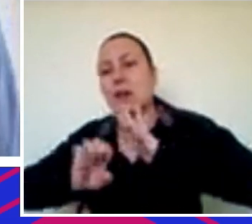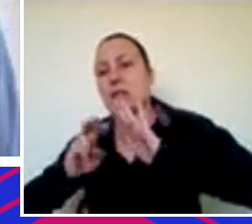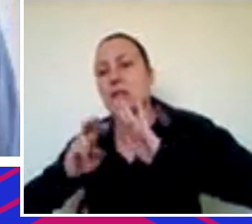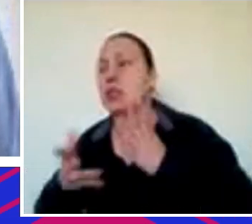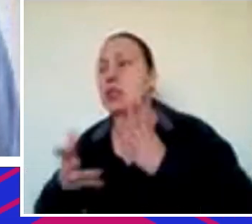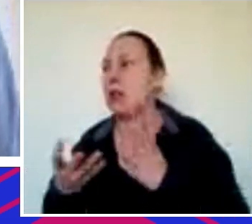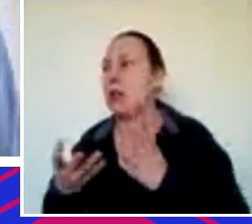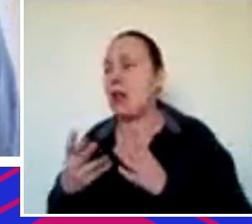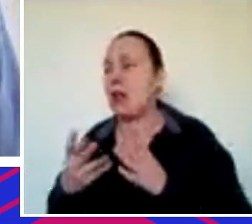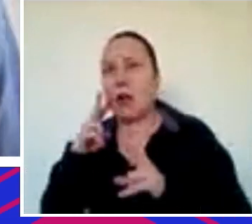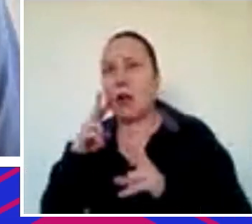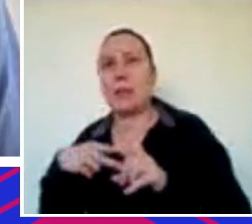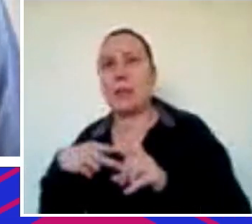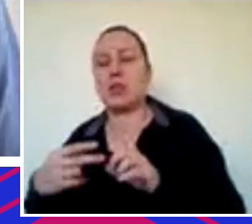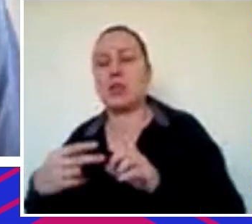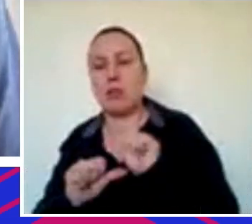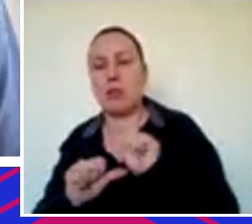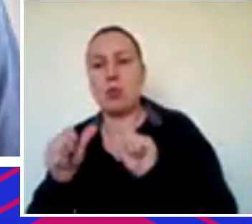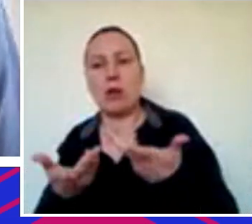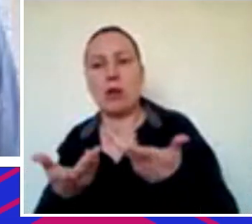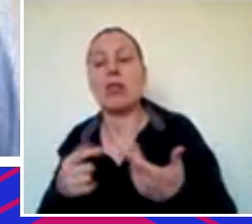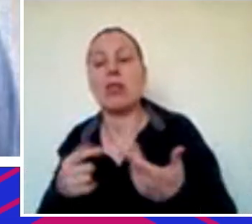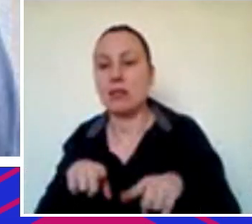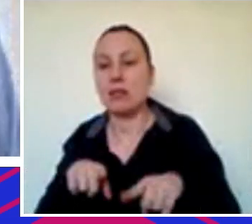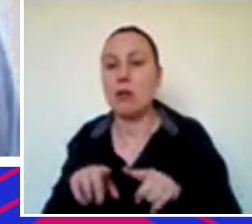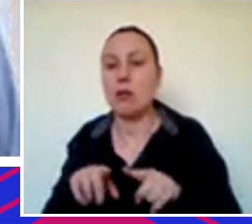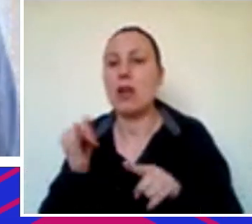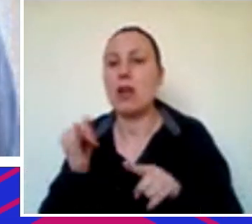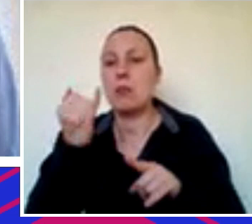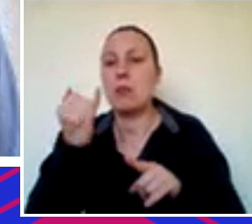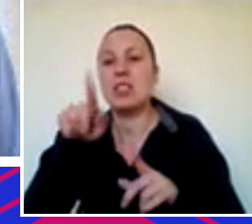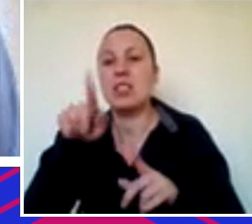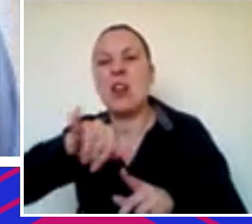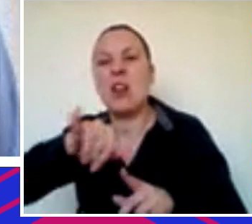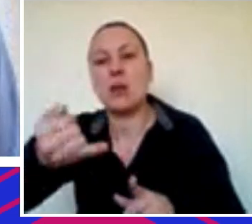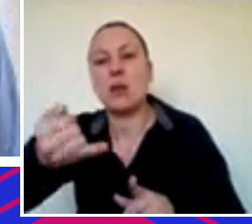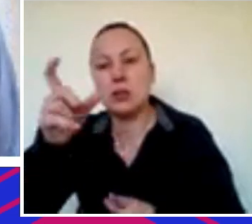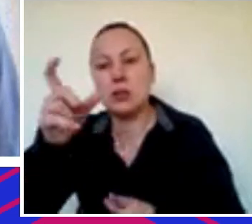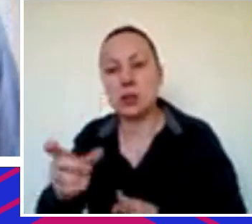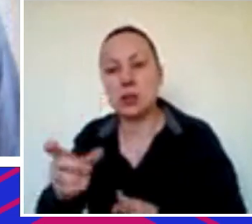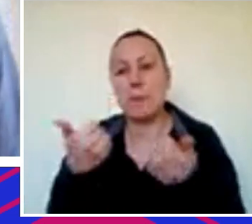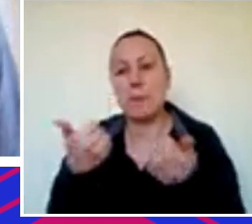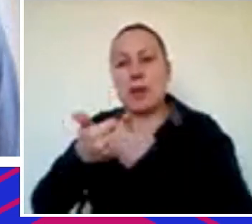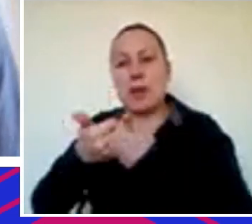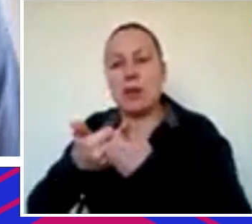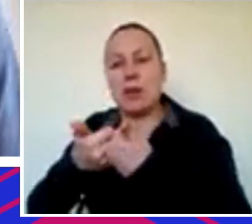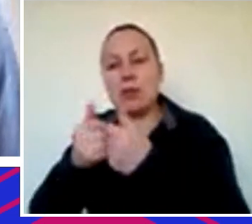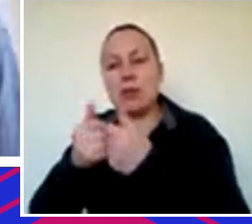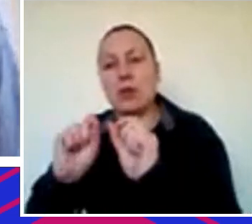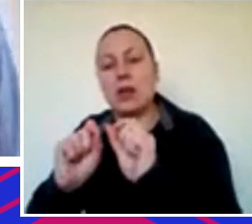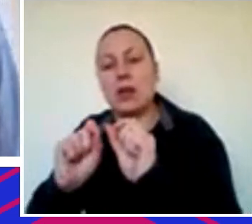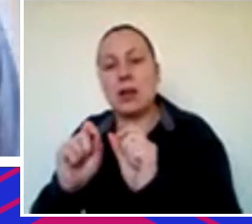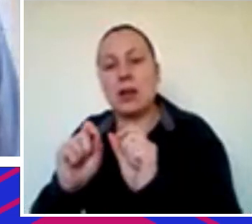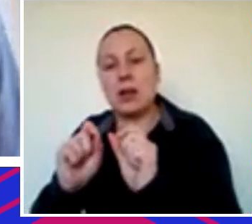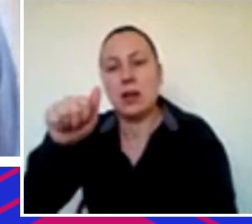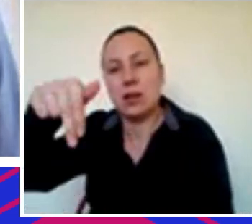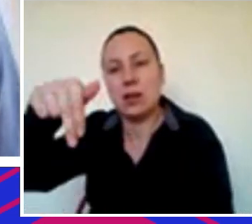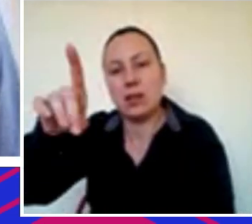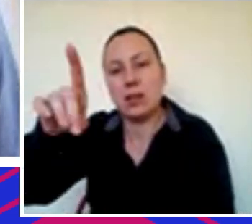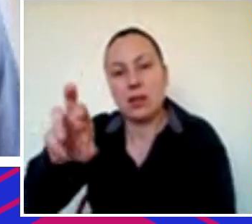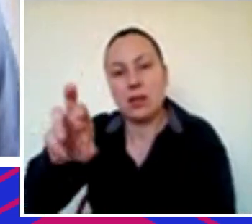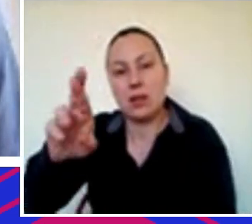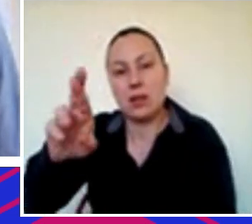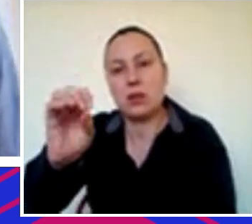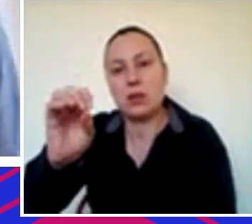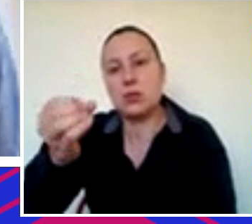tem como empreendedor, né, então, eu acho que a coisa mais importante é ter a chance de ter pessoas próximas, né, como o Anderson, cara, que é um cara